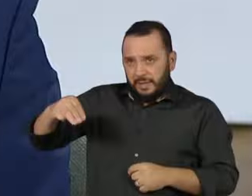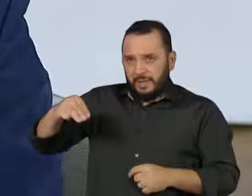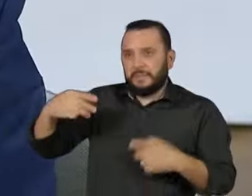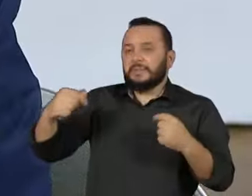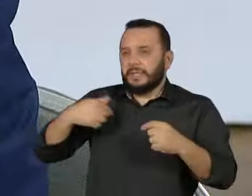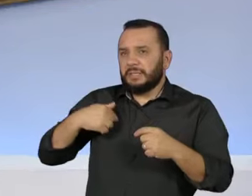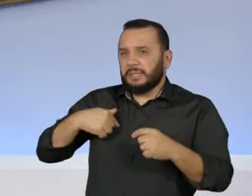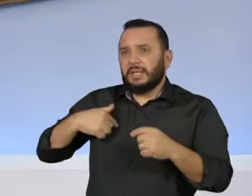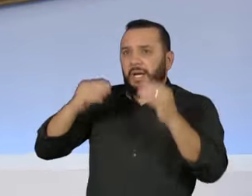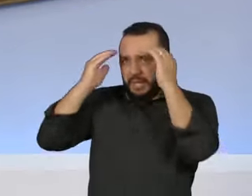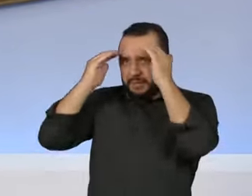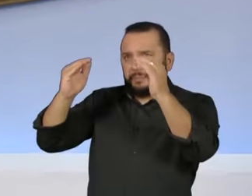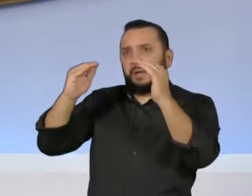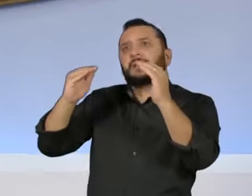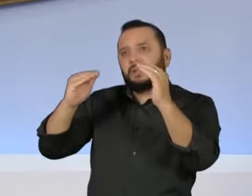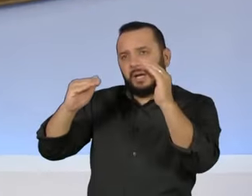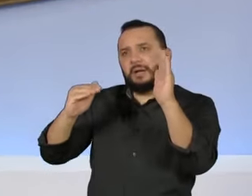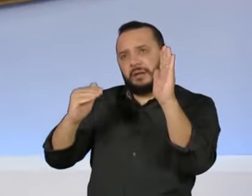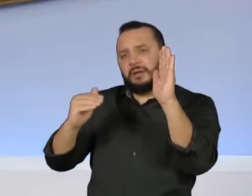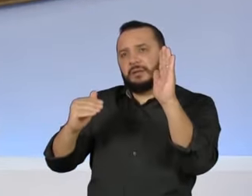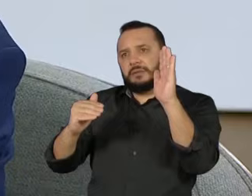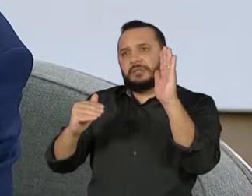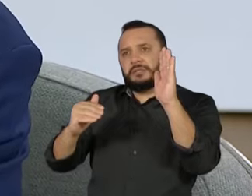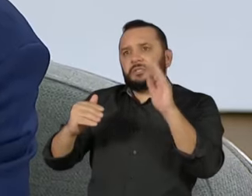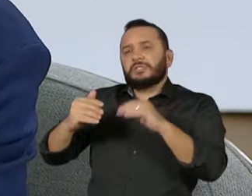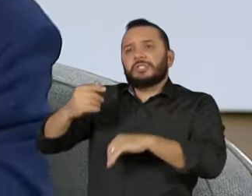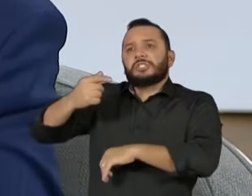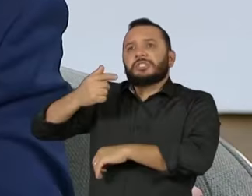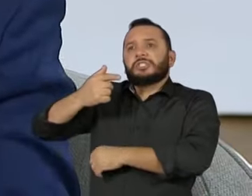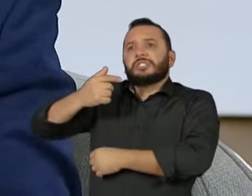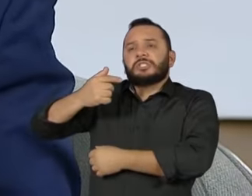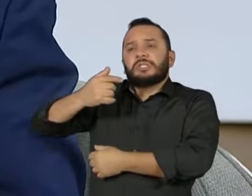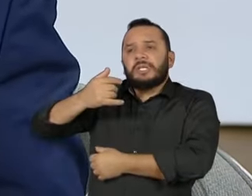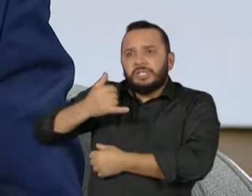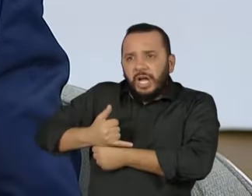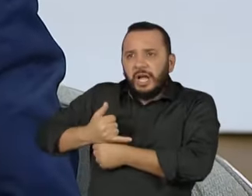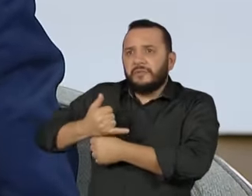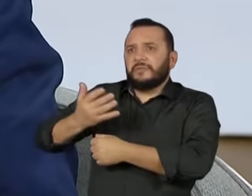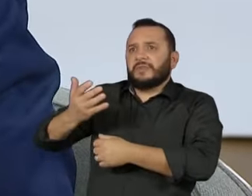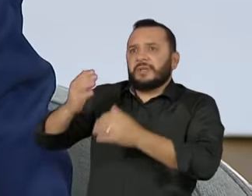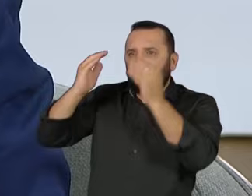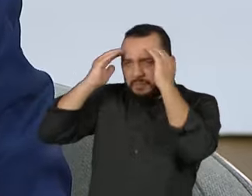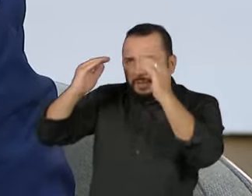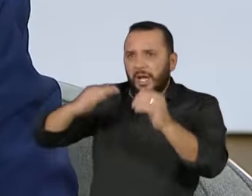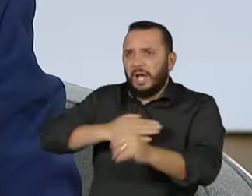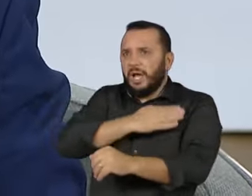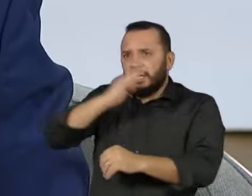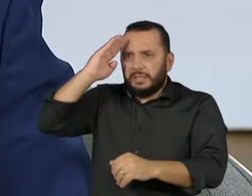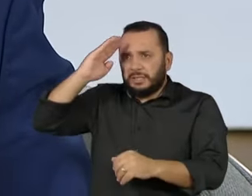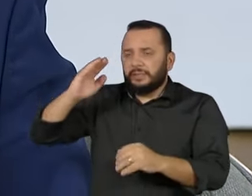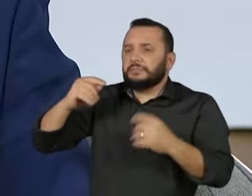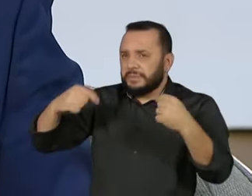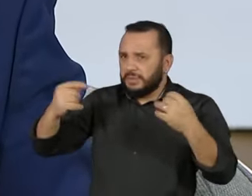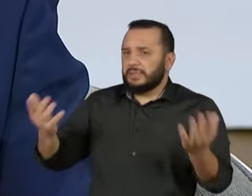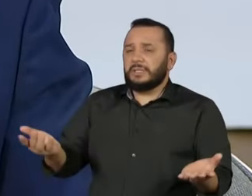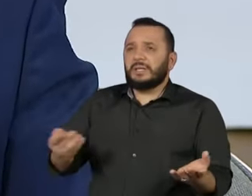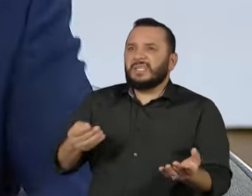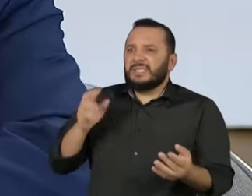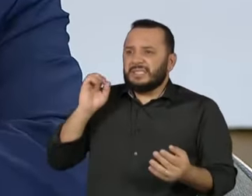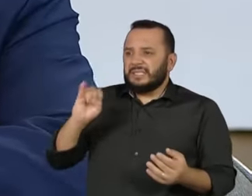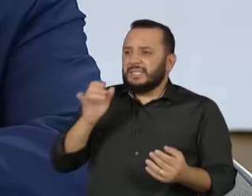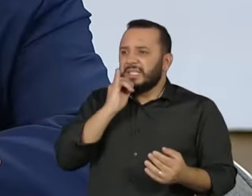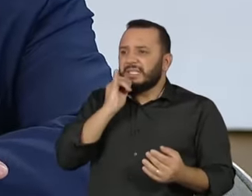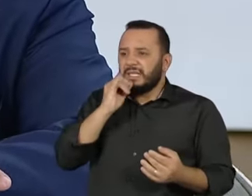disciplina e hierarquia. Sim, com essa estrutura que tem a Polícia Militar, ela depende. Como é que você vai manter disciplina e hierarquia